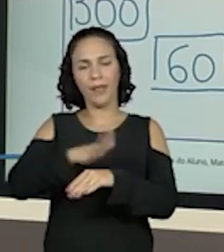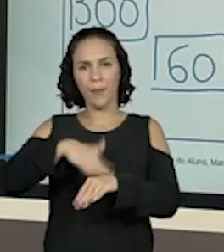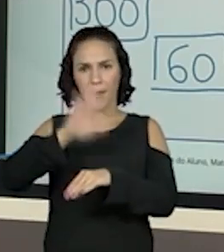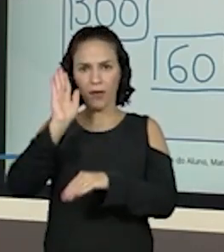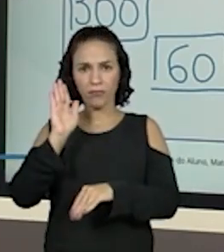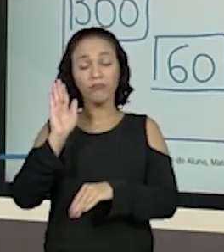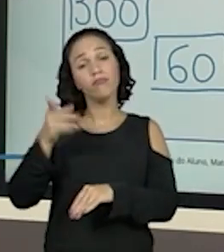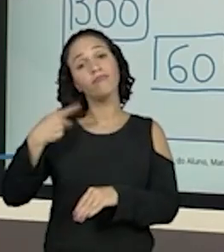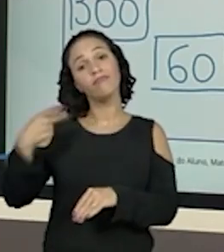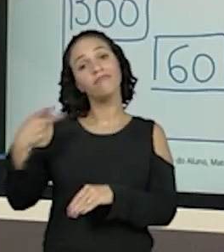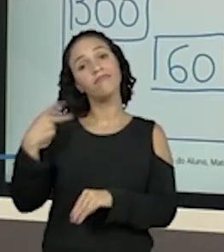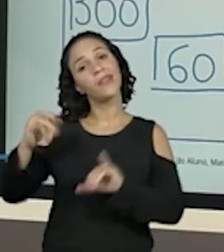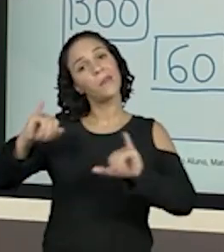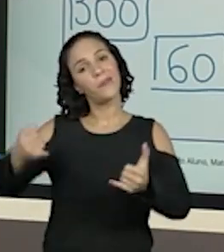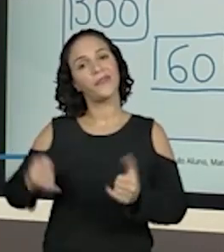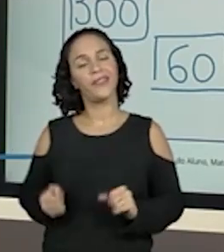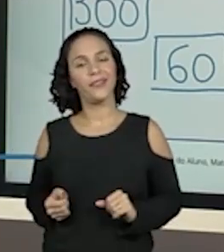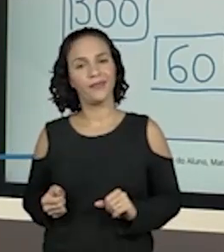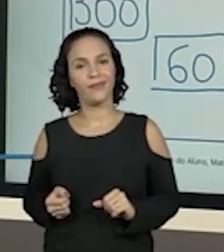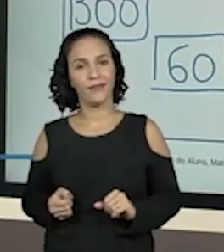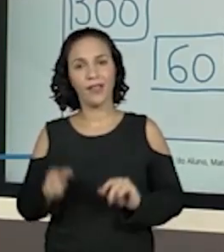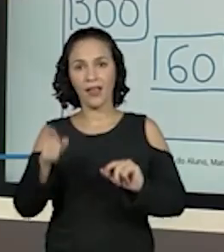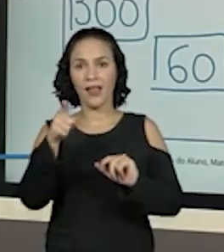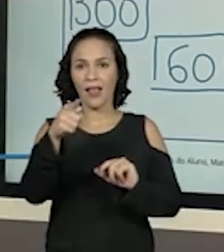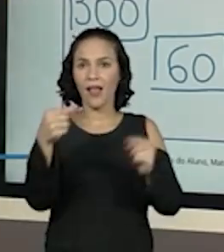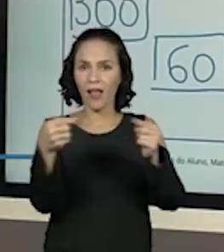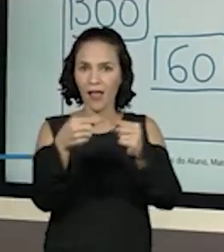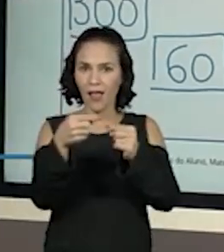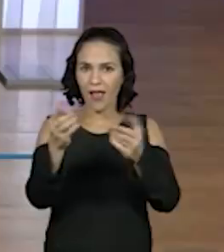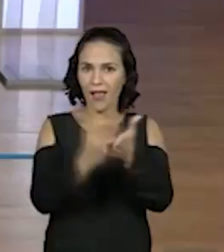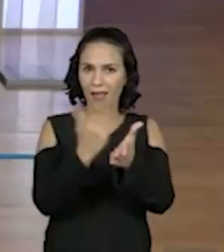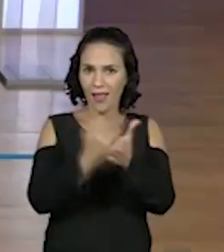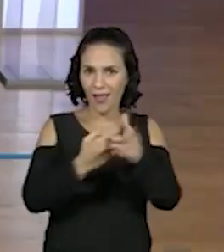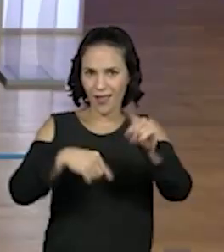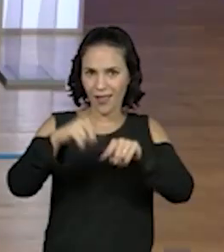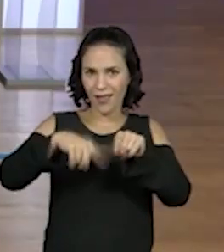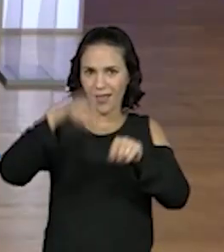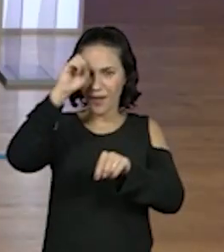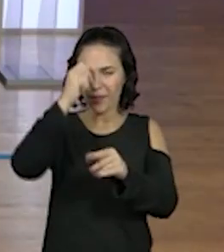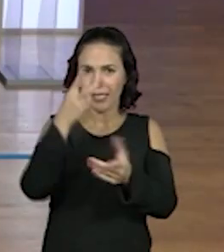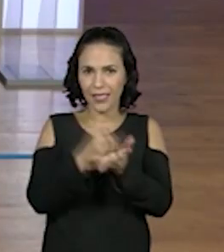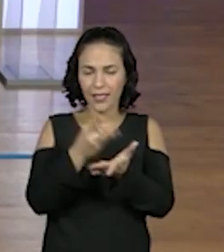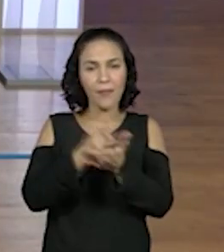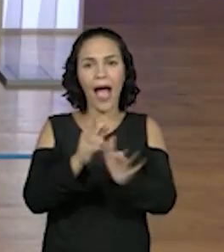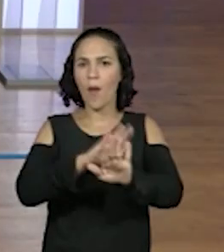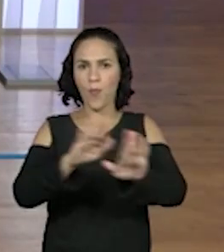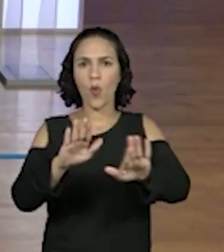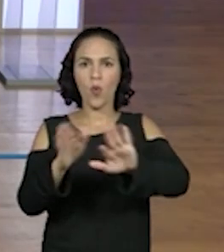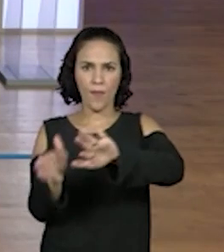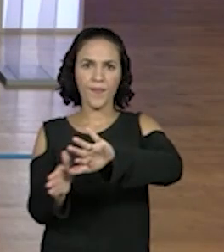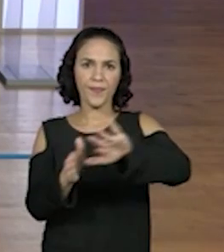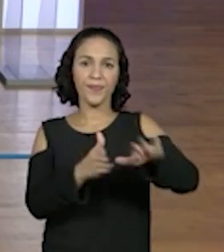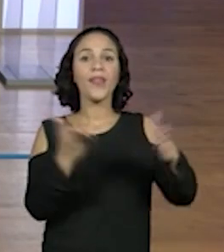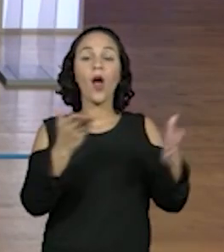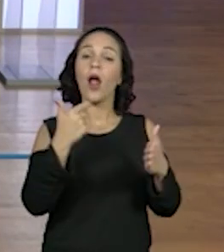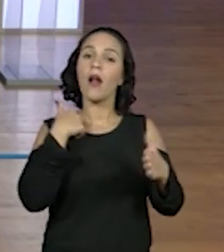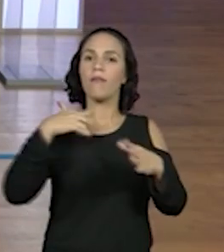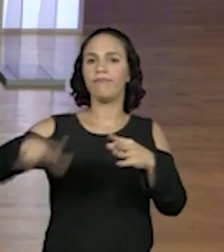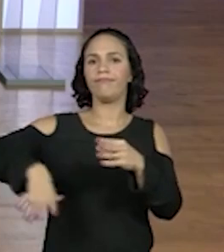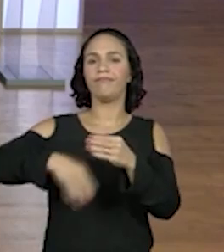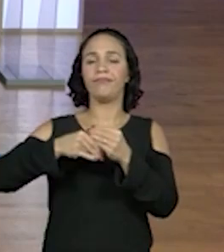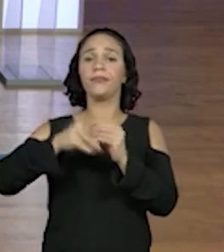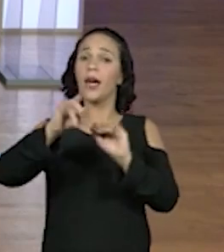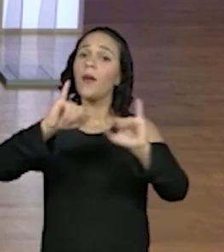E foi o que nós fizemos aqui. A gente vai treinar mais um pouquinho. E vocês podem, por favor, ir